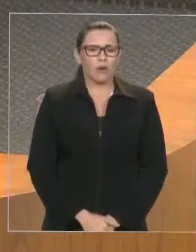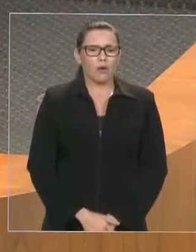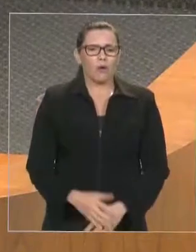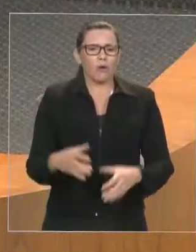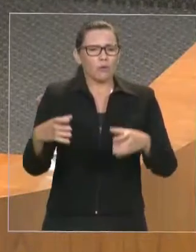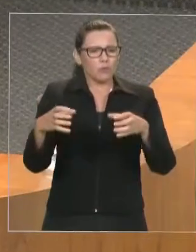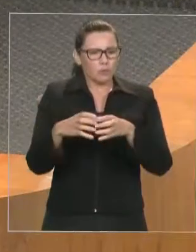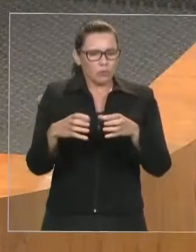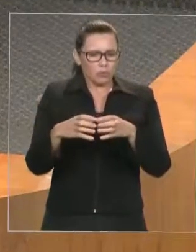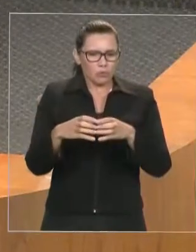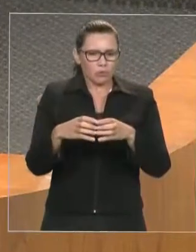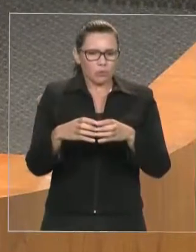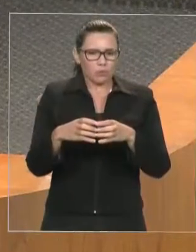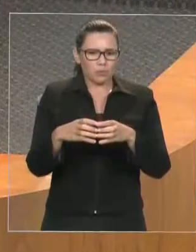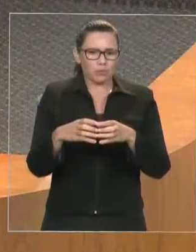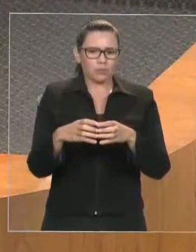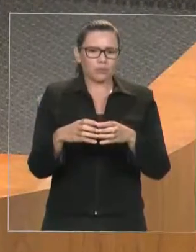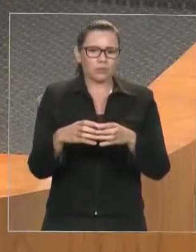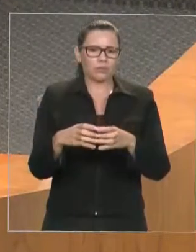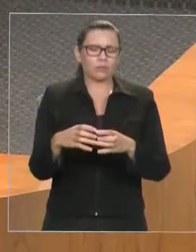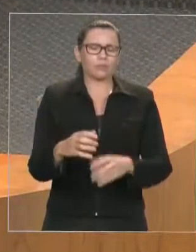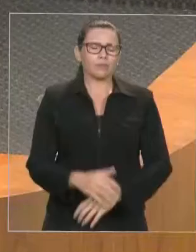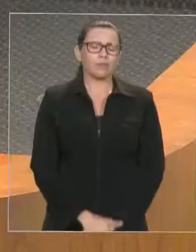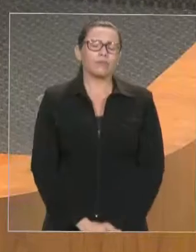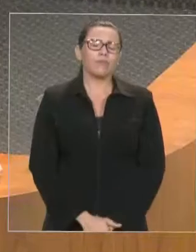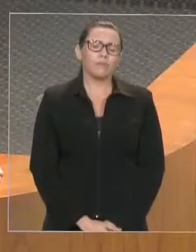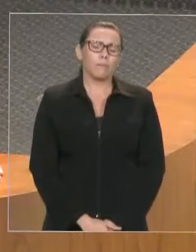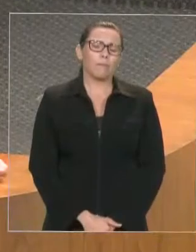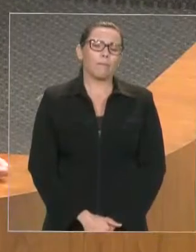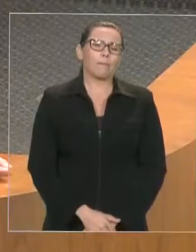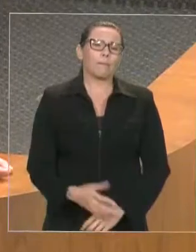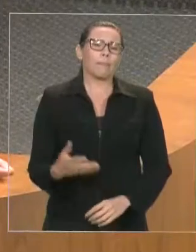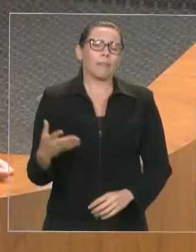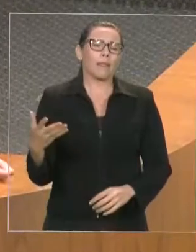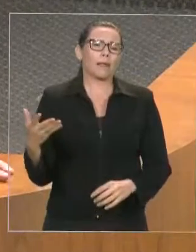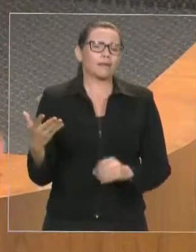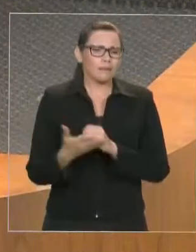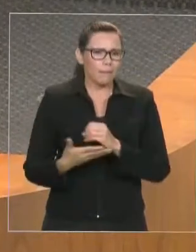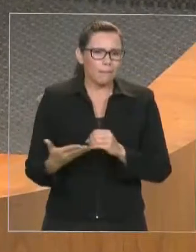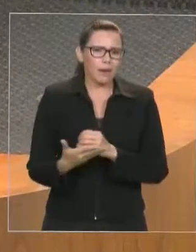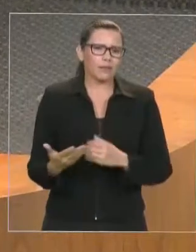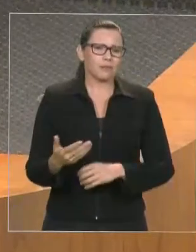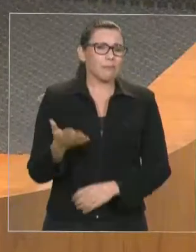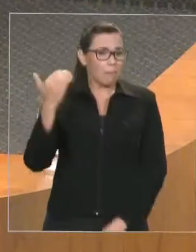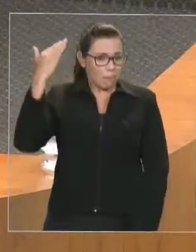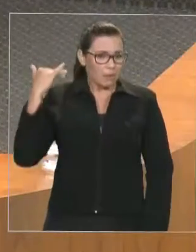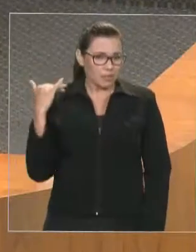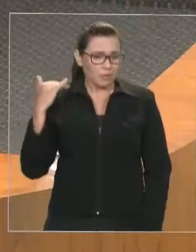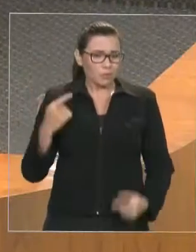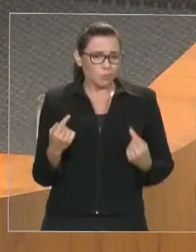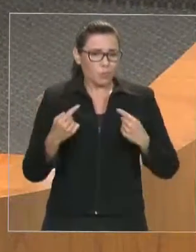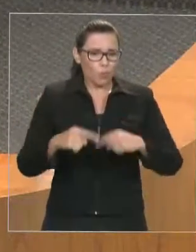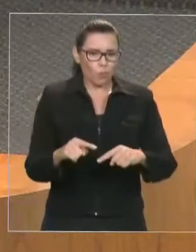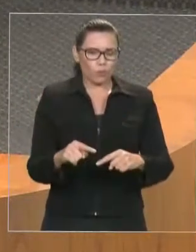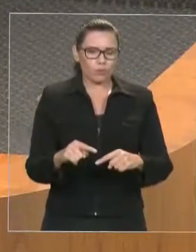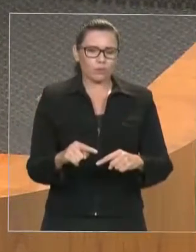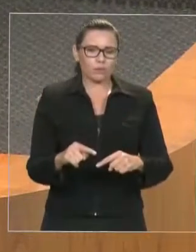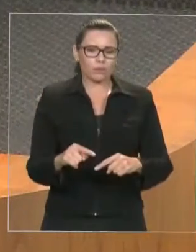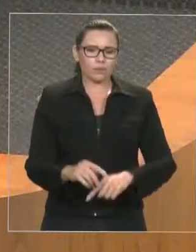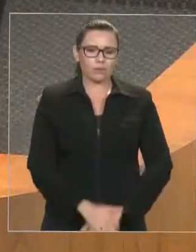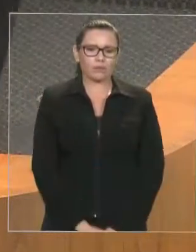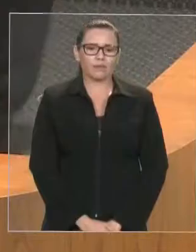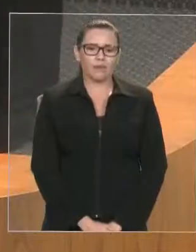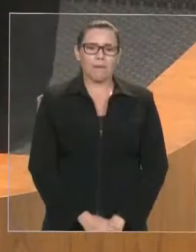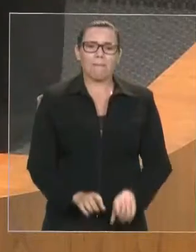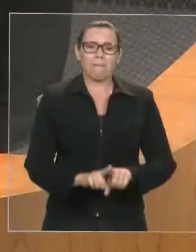já, já, estão sendo a favor a nível nacional, porque naquele momento estão sendo beneficiados, não eles, mas os seus municípios, os